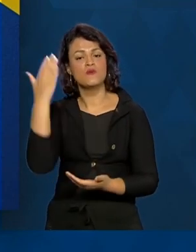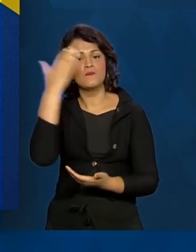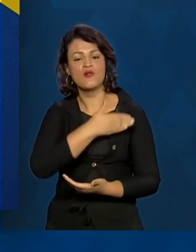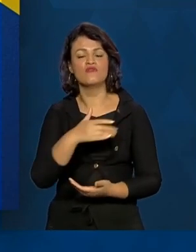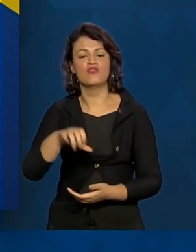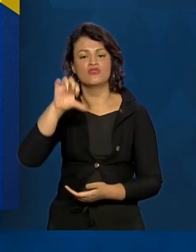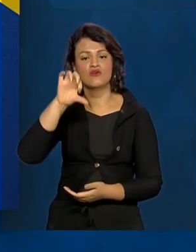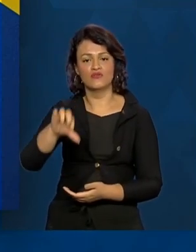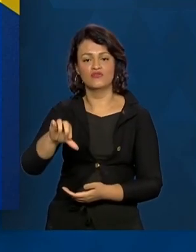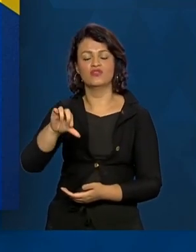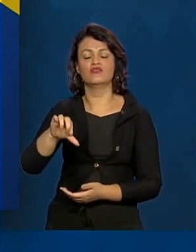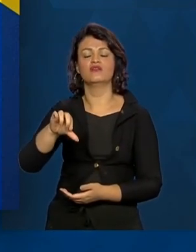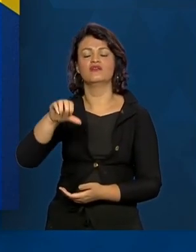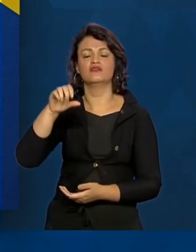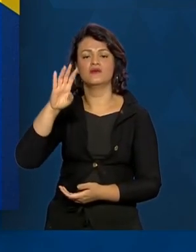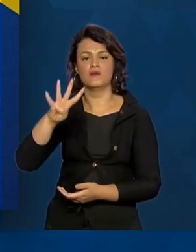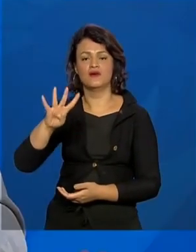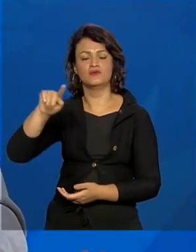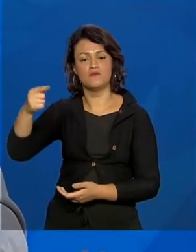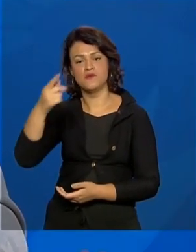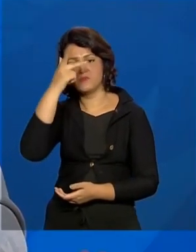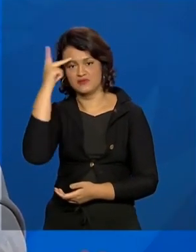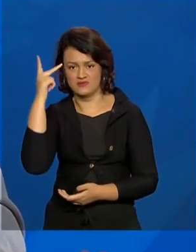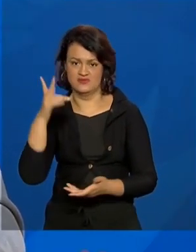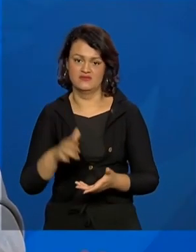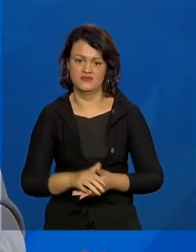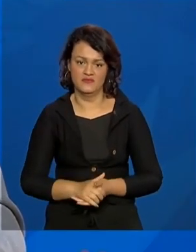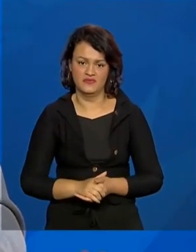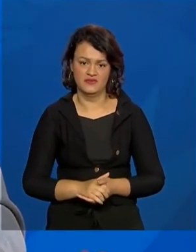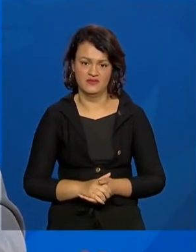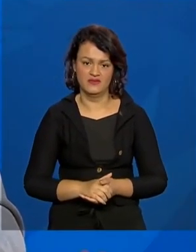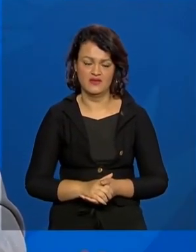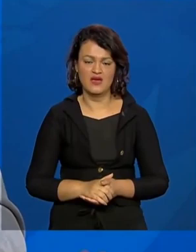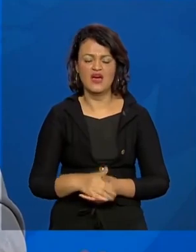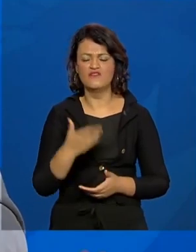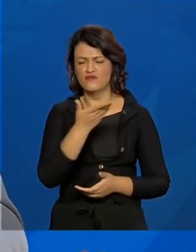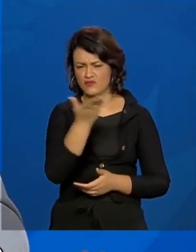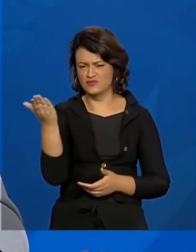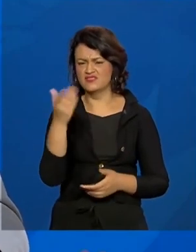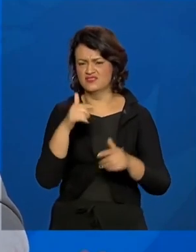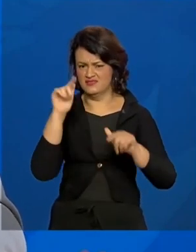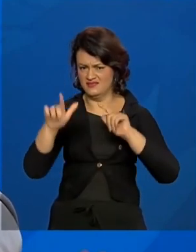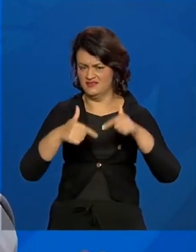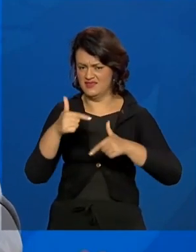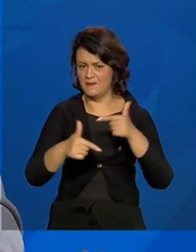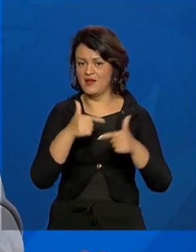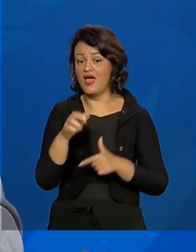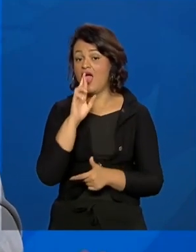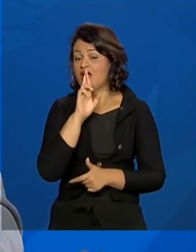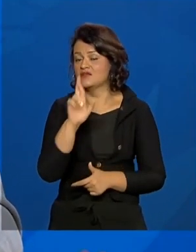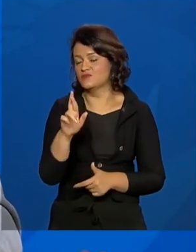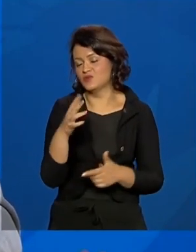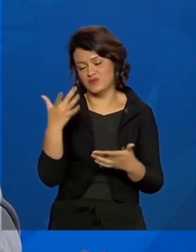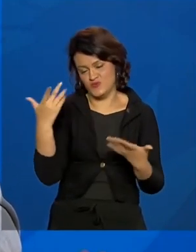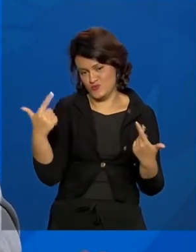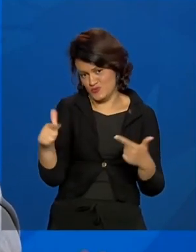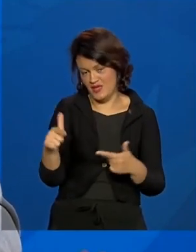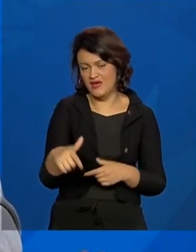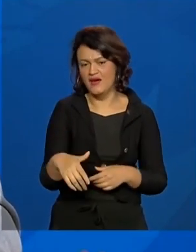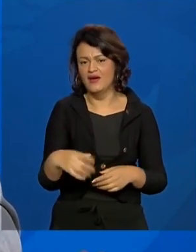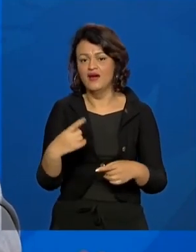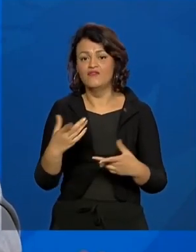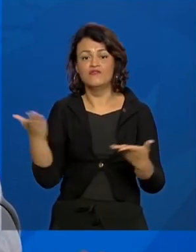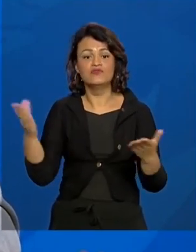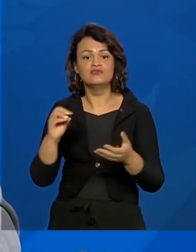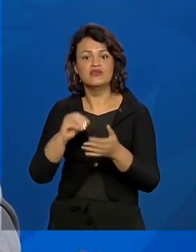.122 pessoas. A pergunta, novamente, aos senhores da imprensa, por favor, porque eu não sei a resposta, por que